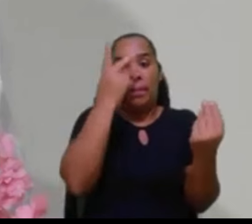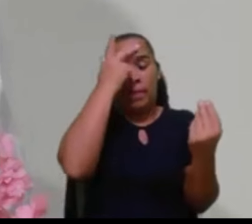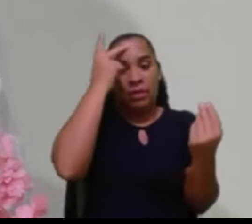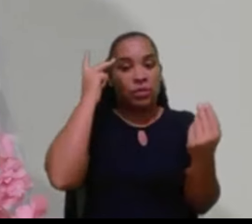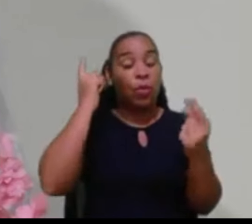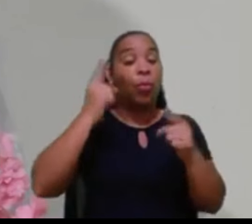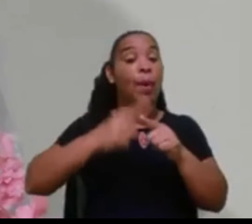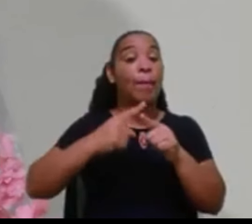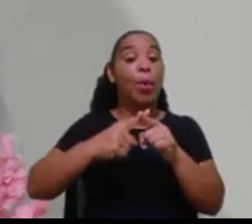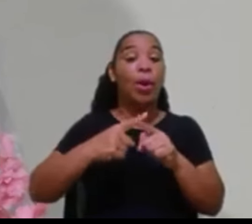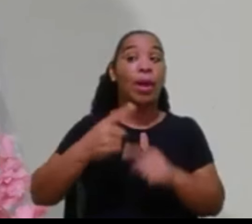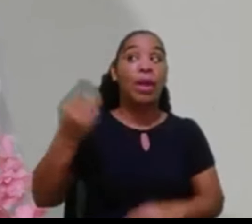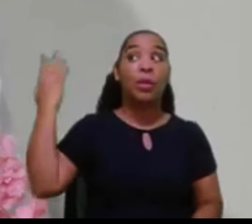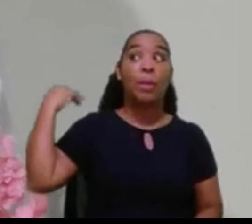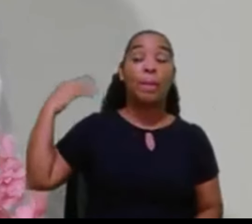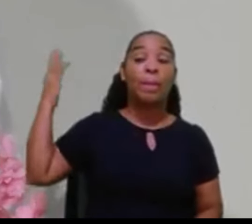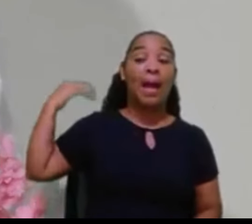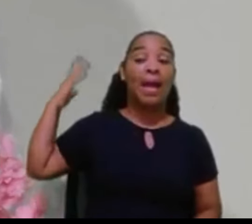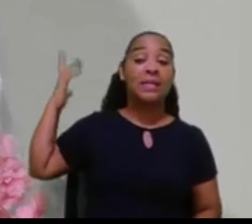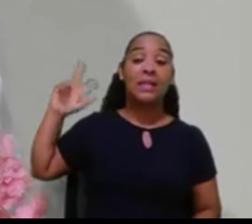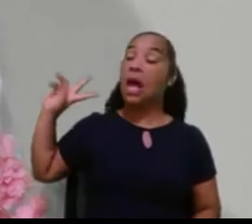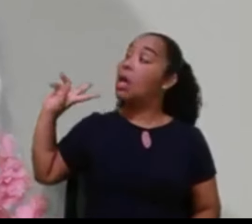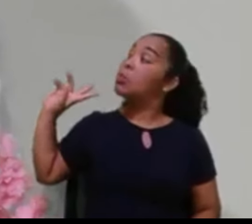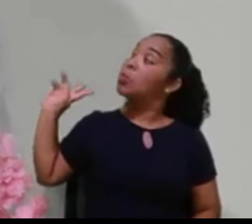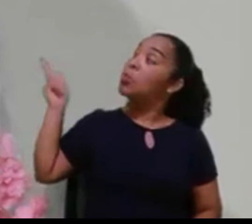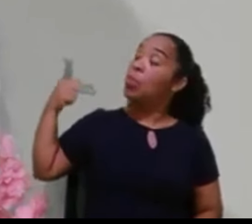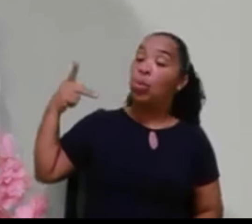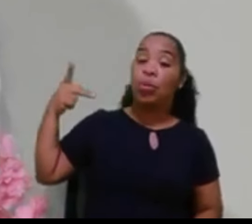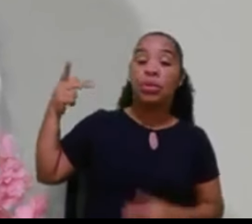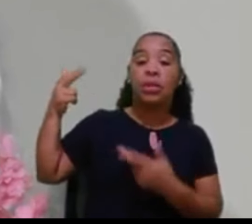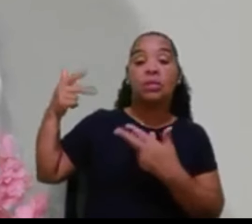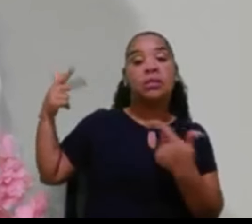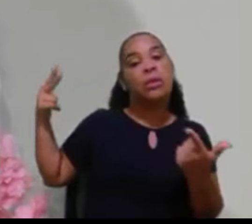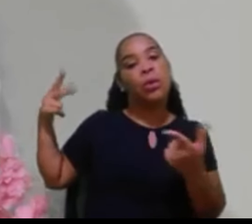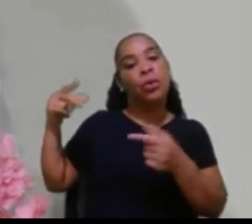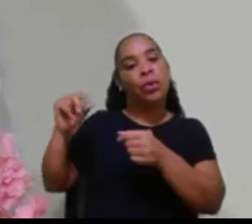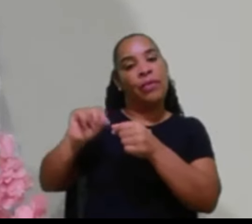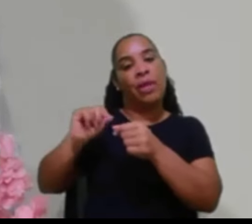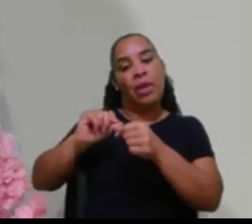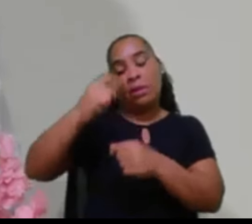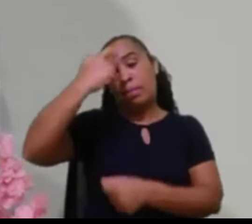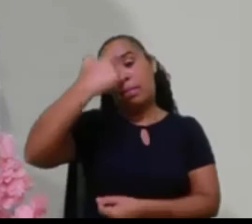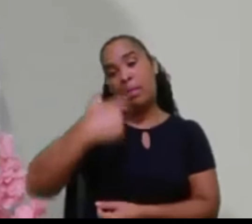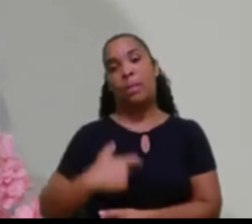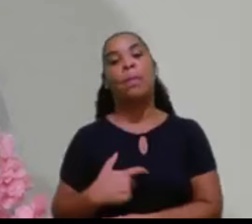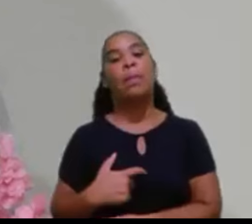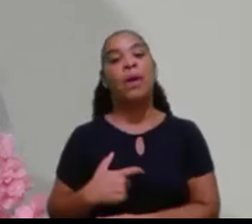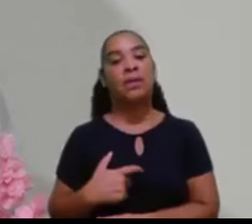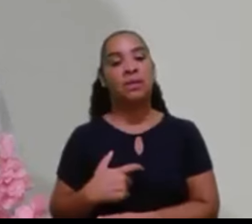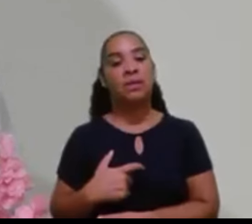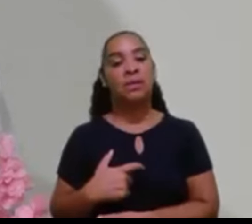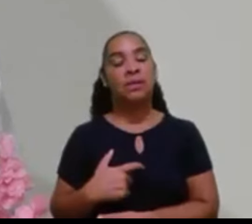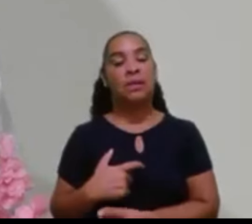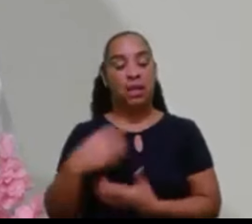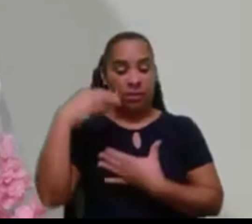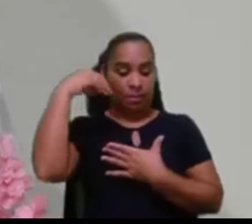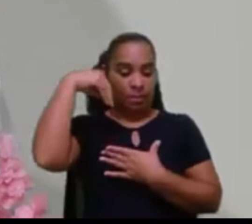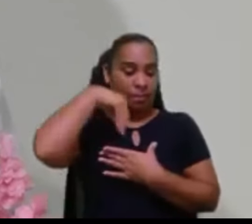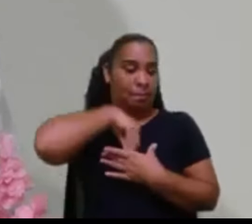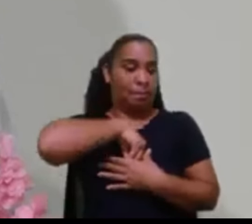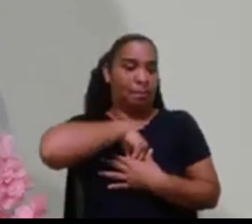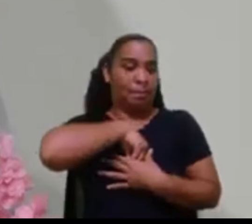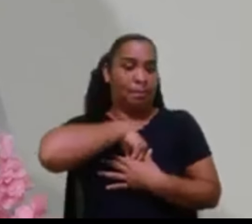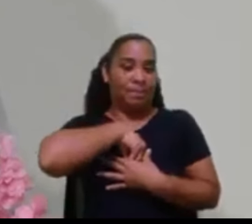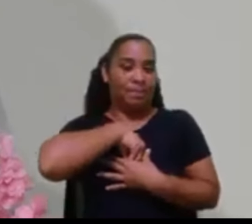houve algo feito pelo indivíduo que a ele fez também um grande mal.